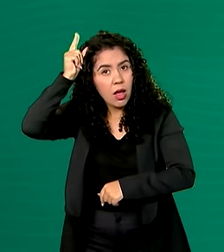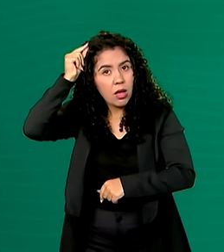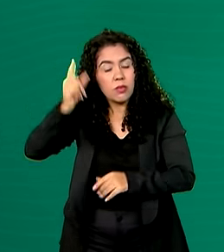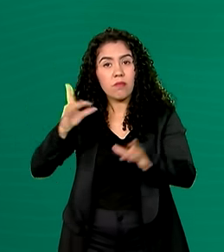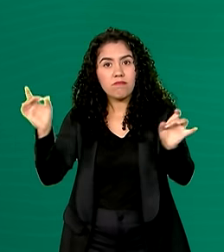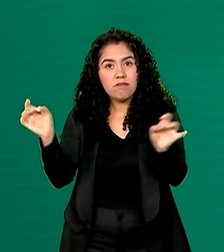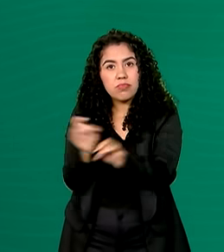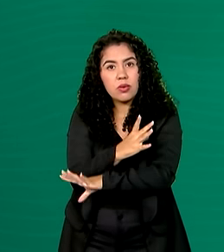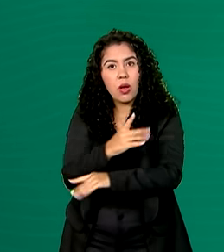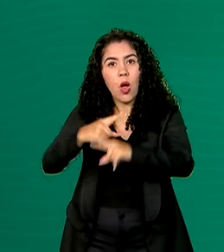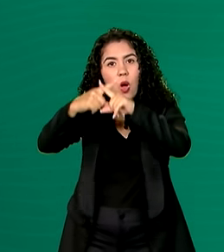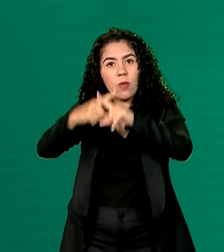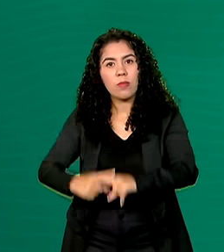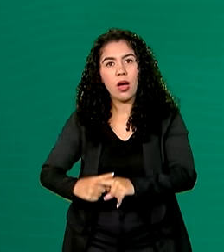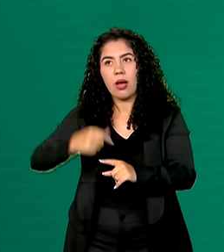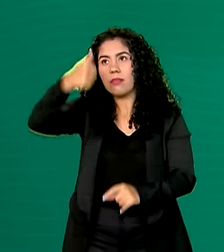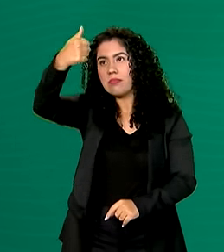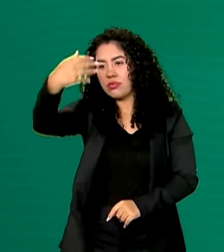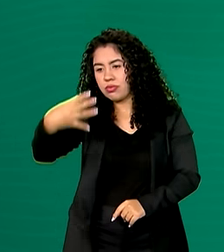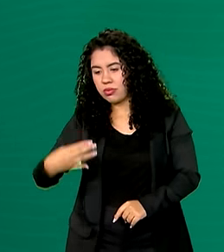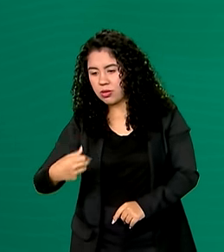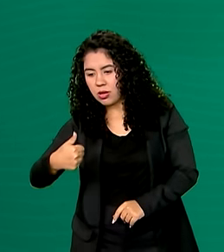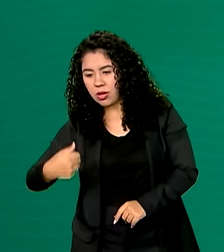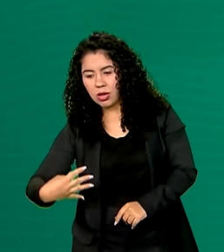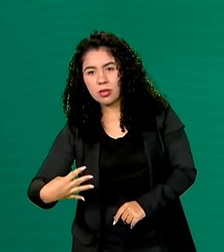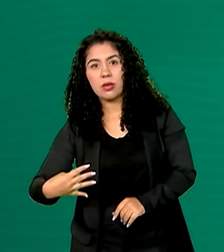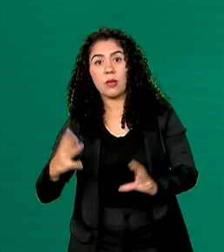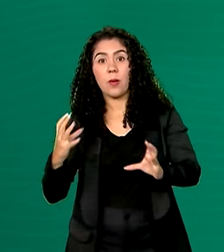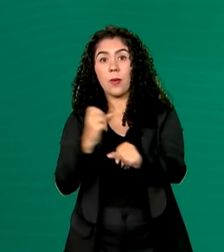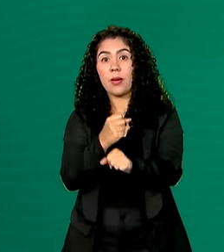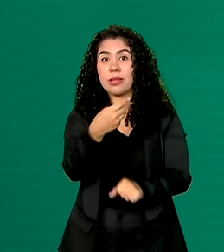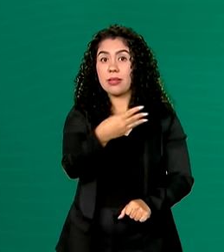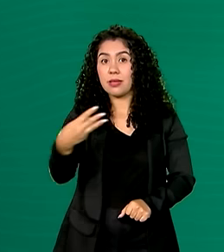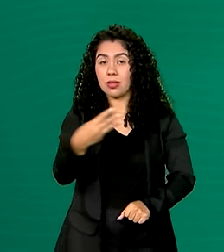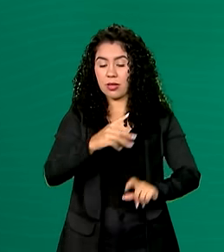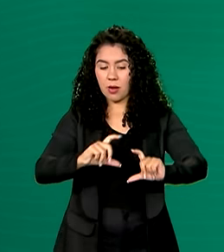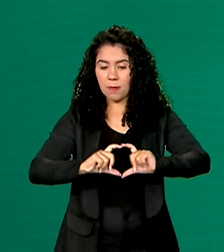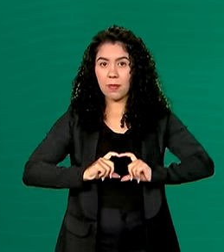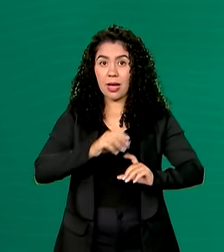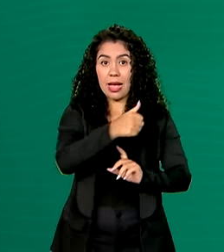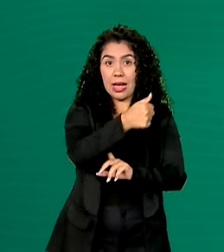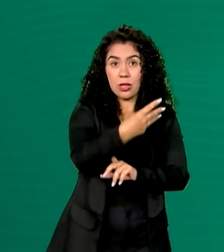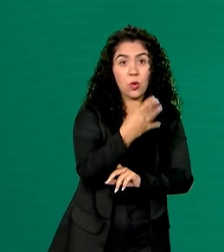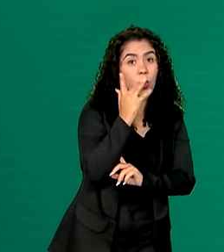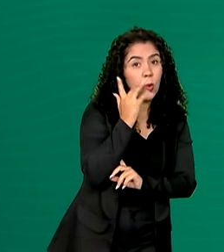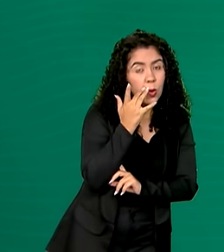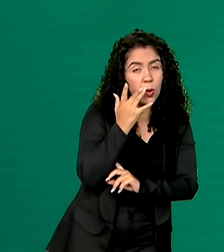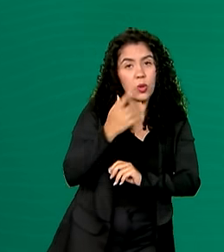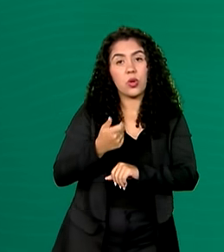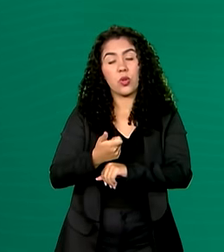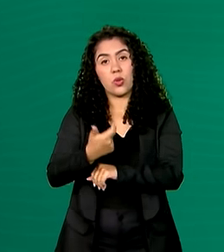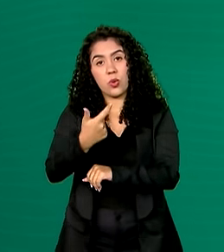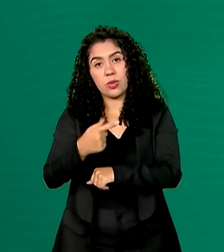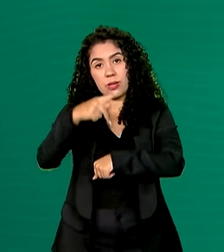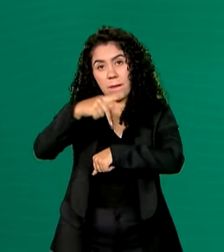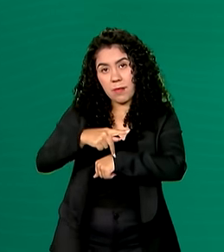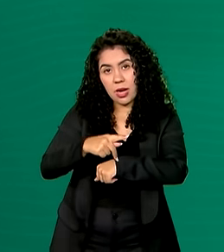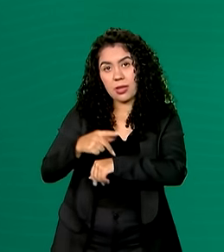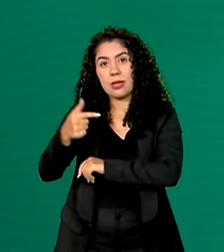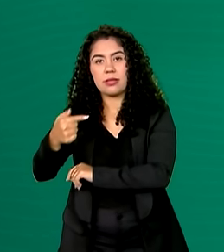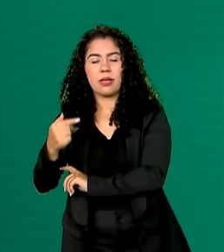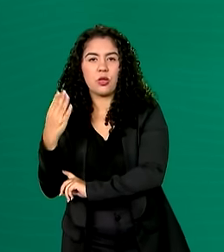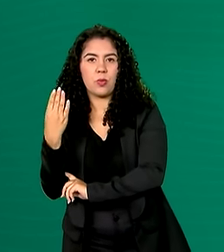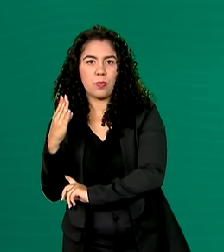competição em 14º lugar, com 33 medalhas, sendo 14 ouros, 12 pratas e 7 bronzes.